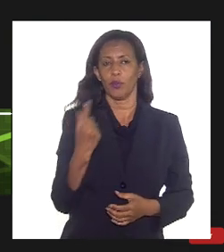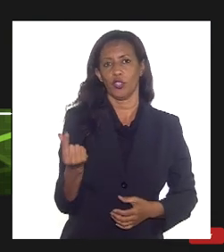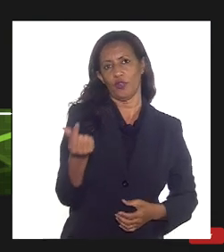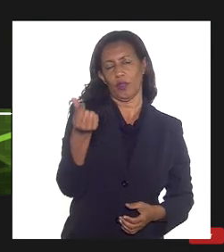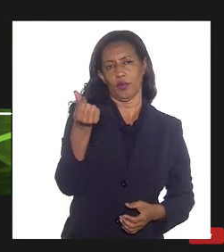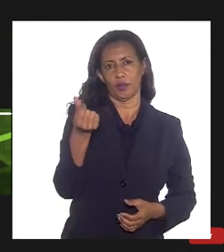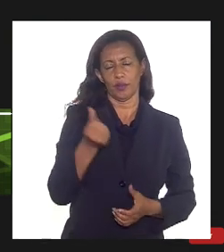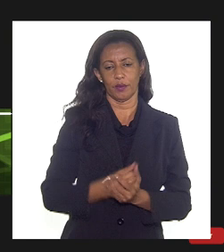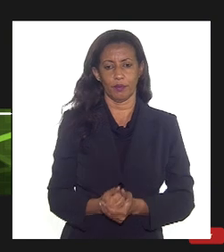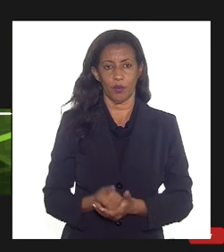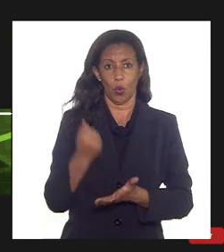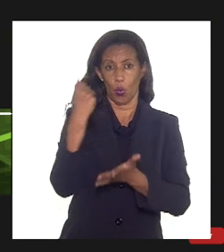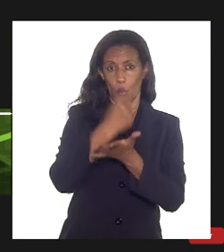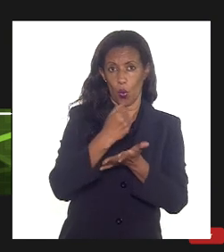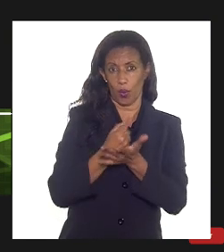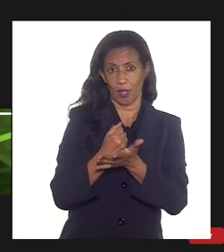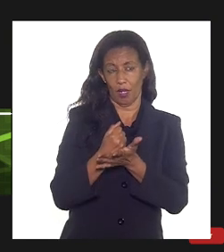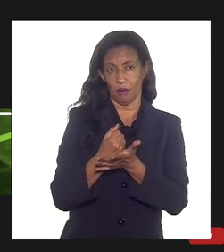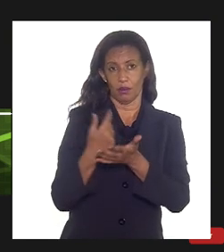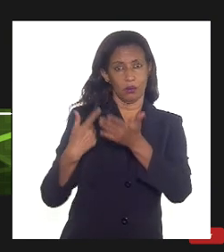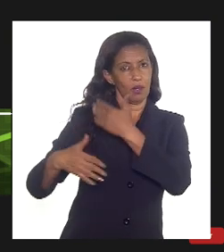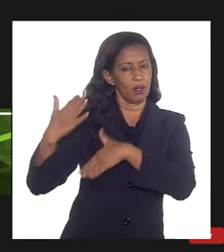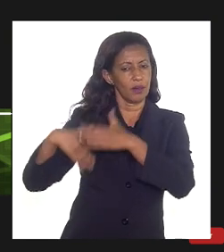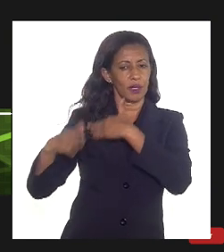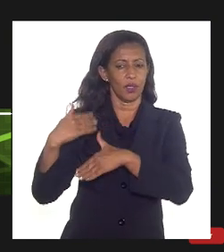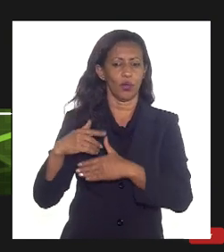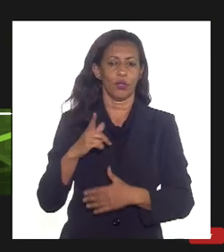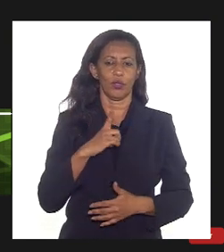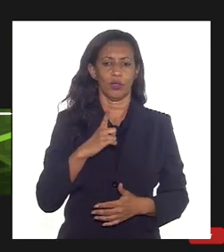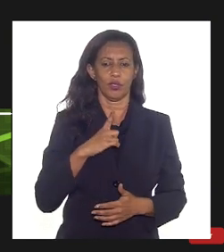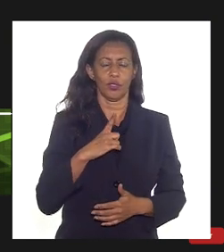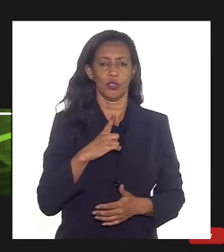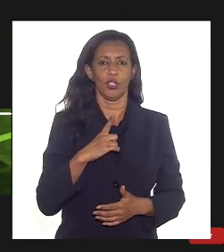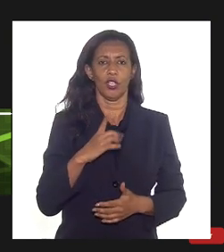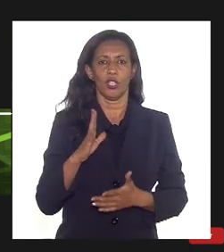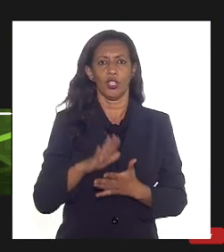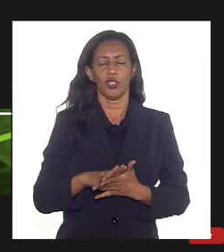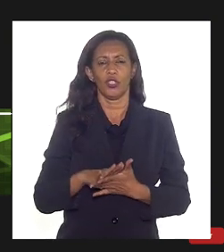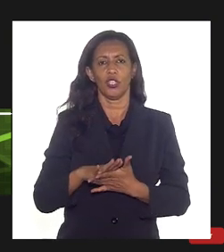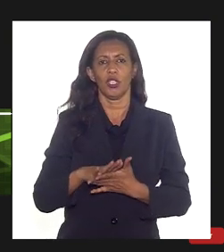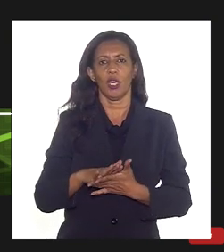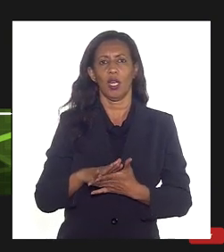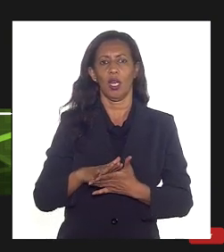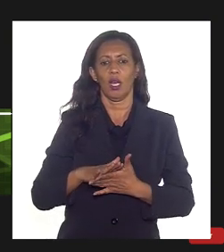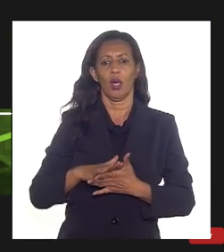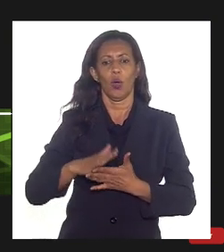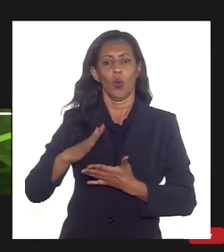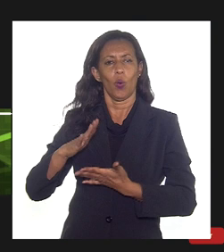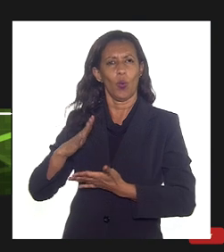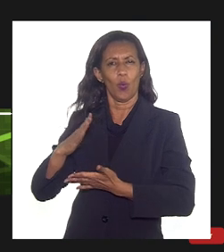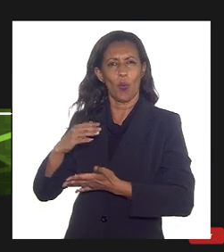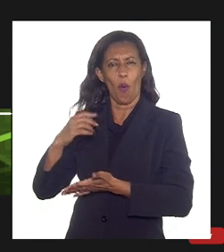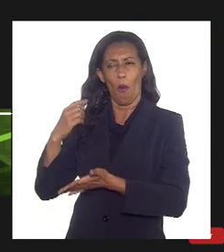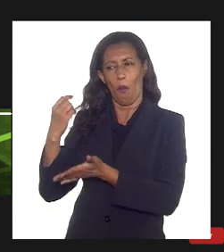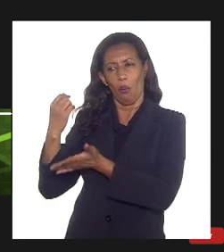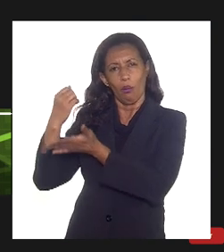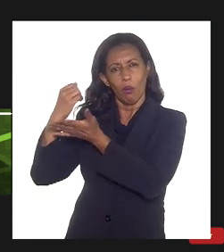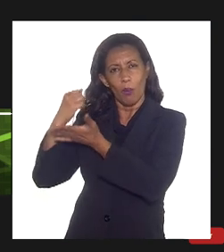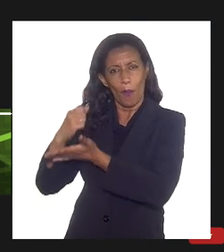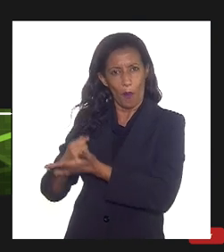o contrato anterior ele tinha o que a gente chama de amortecimento e é uma situação que você